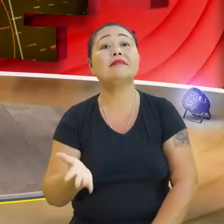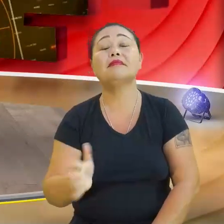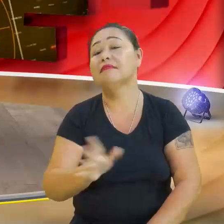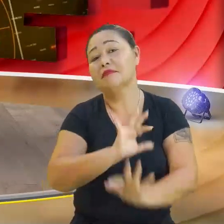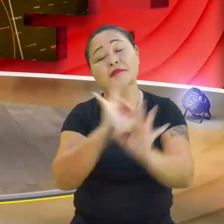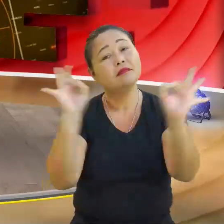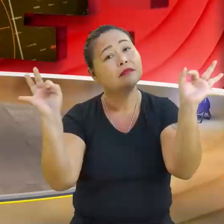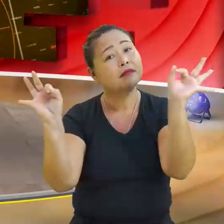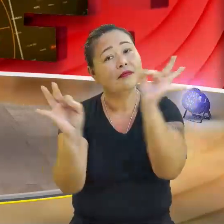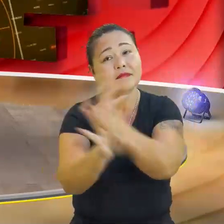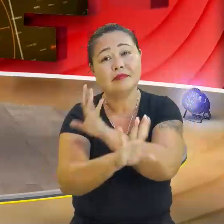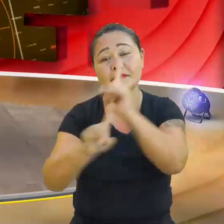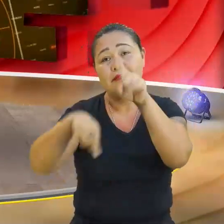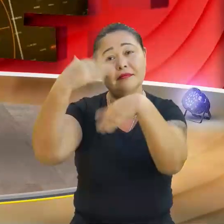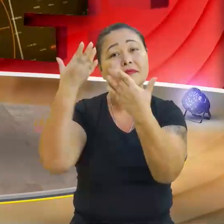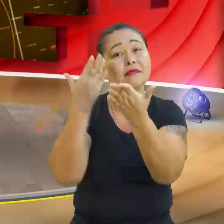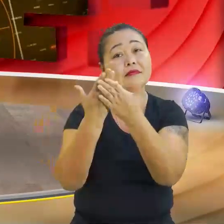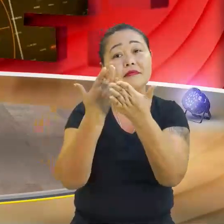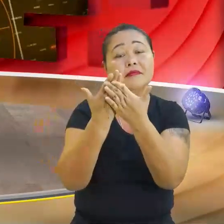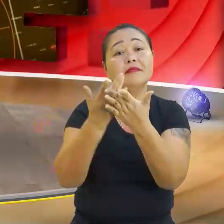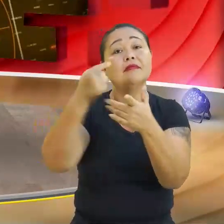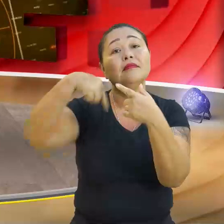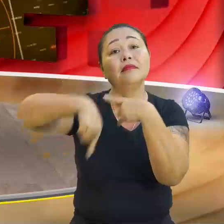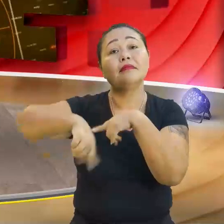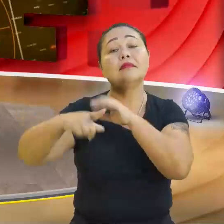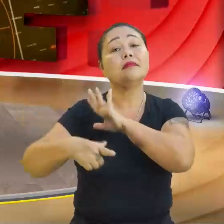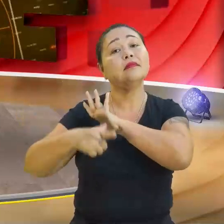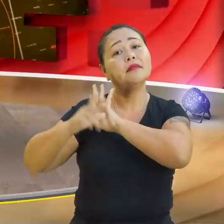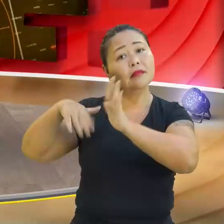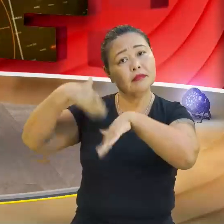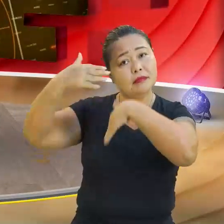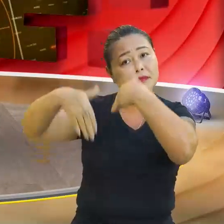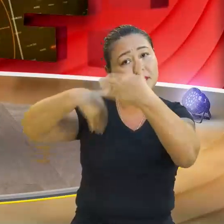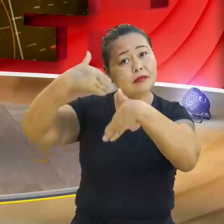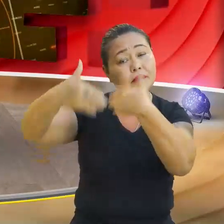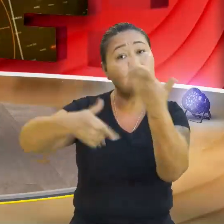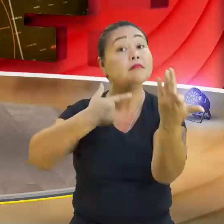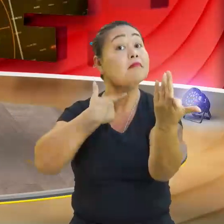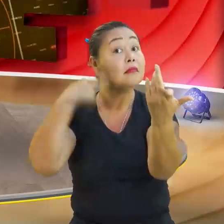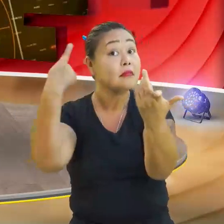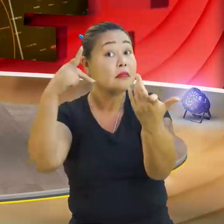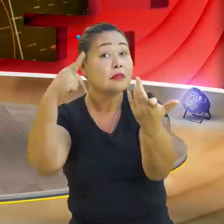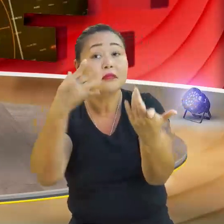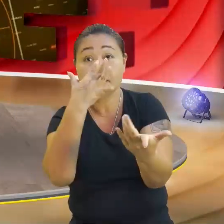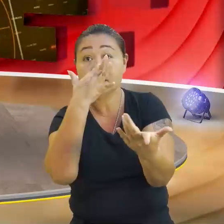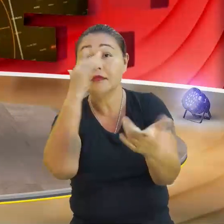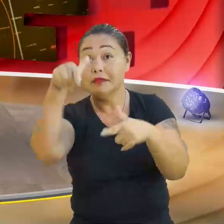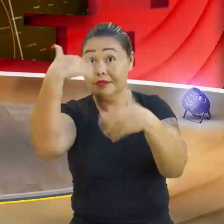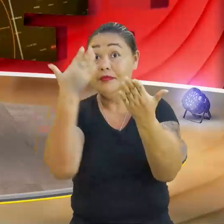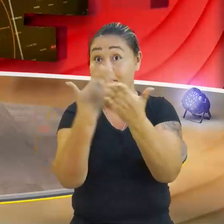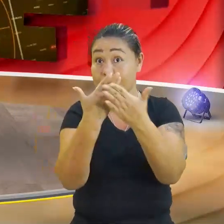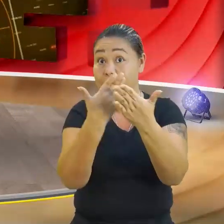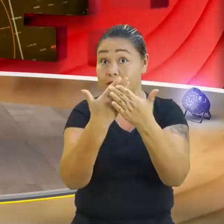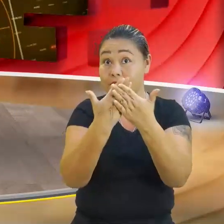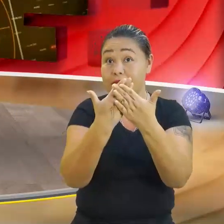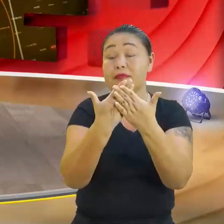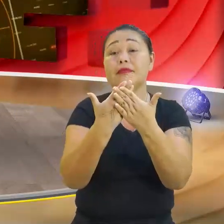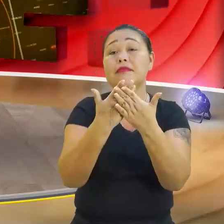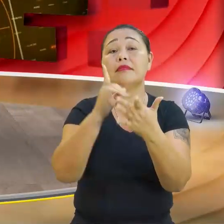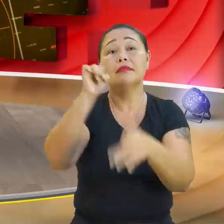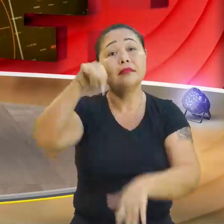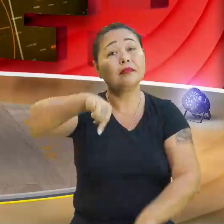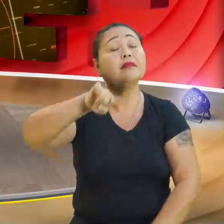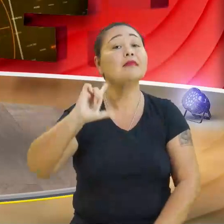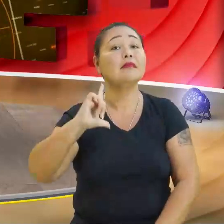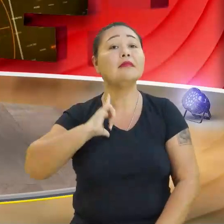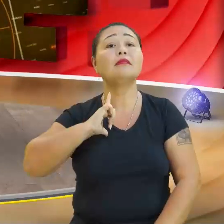restante, é só na próxima aula. É assim, né? A gente tem que aguçar a vontade dos meninos assistir a próxima, né? É verdade. Pronto. Aqui é assim,